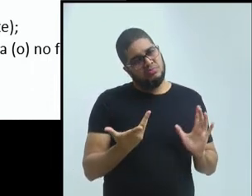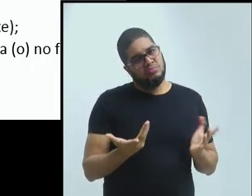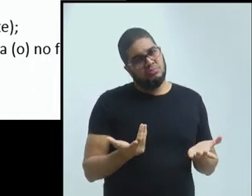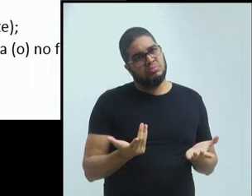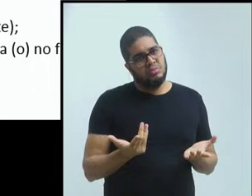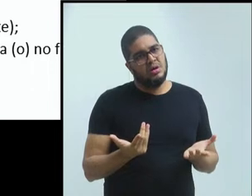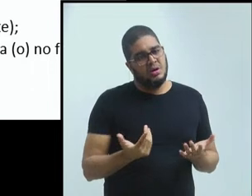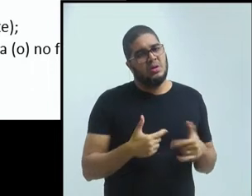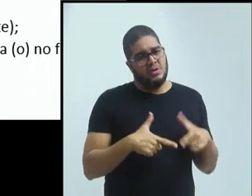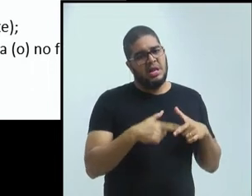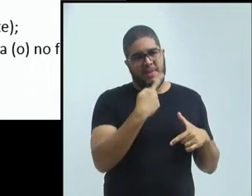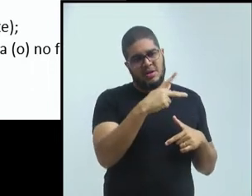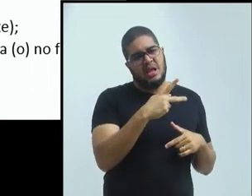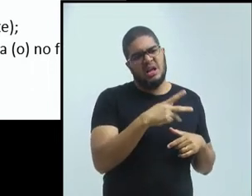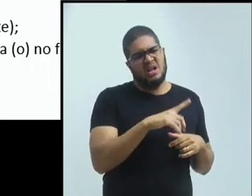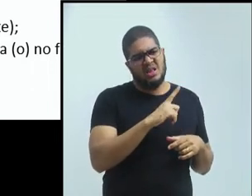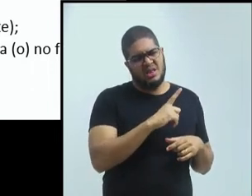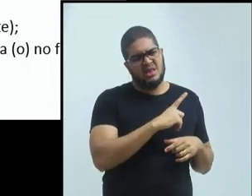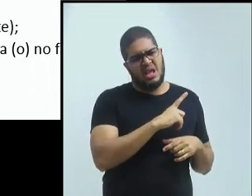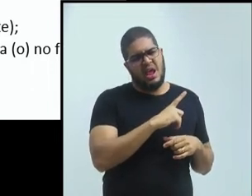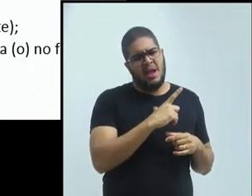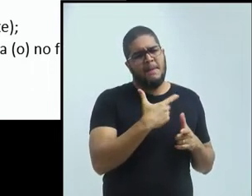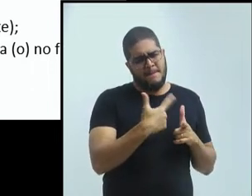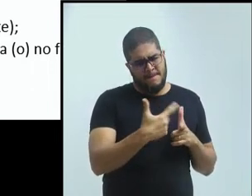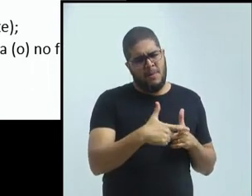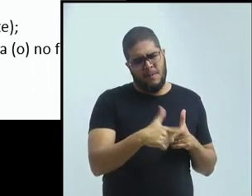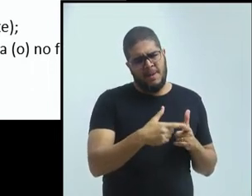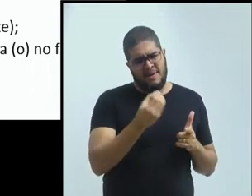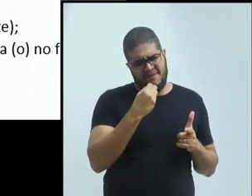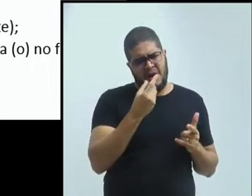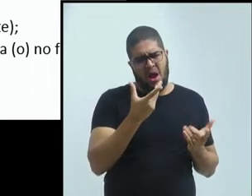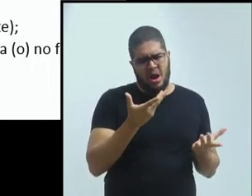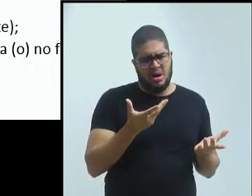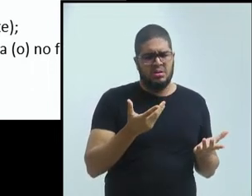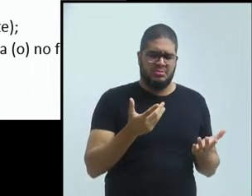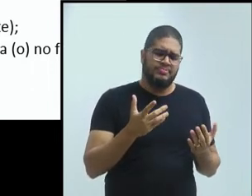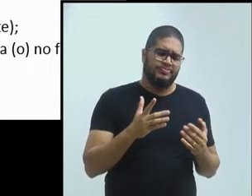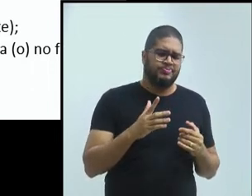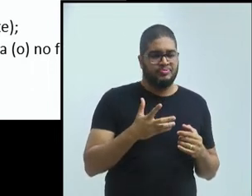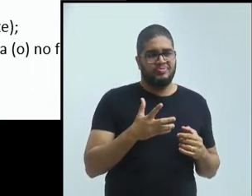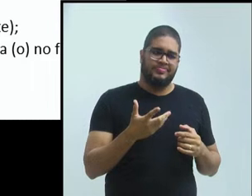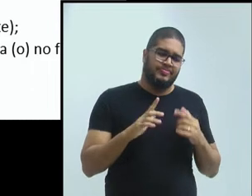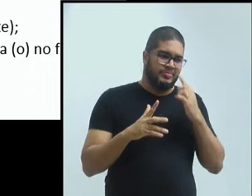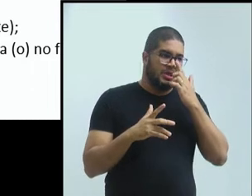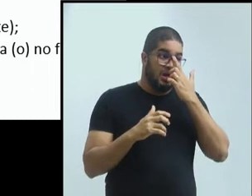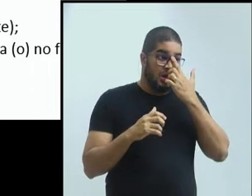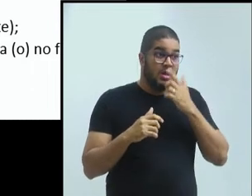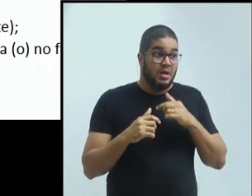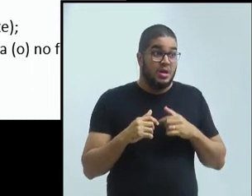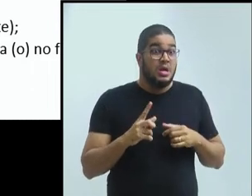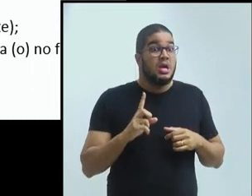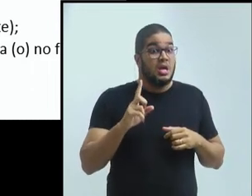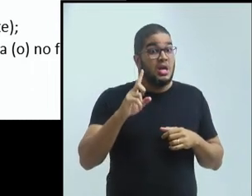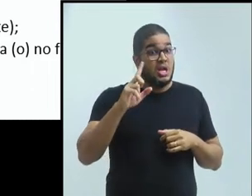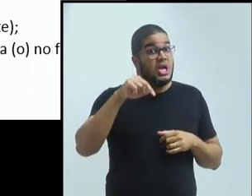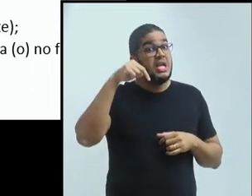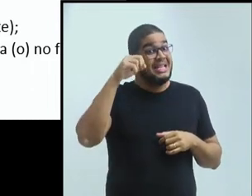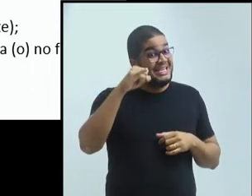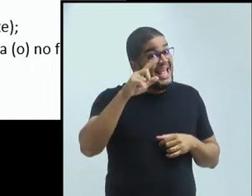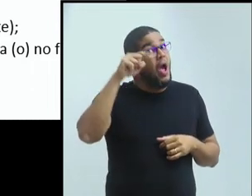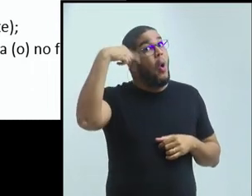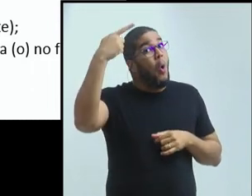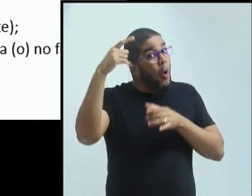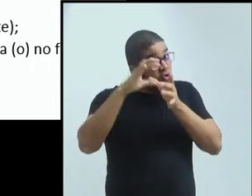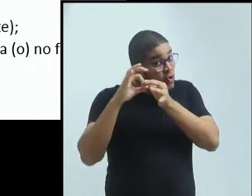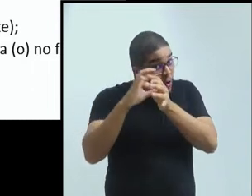fragilidades que, em outro contexto, seriam muito mais sérias se a gente não